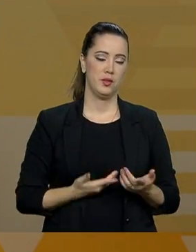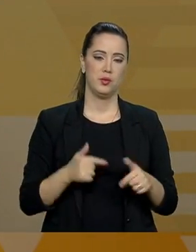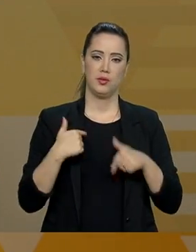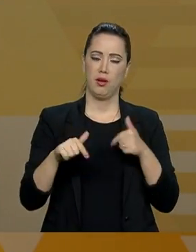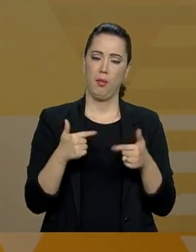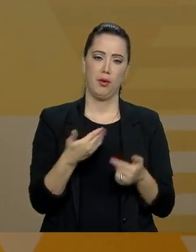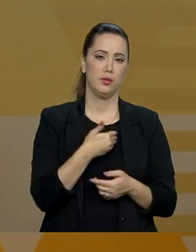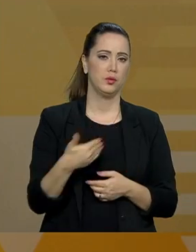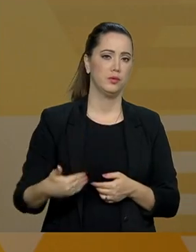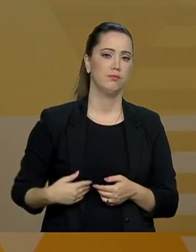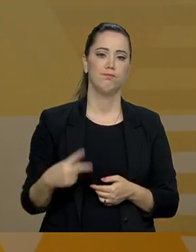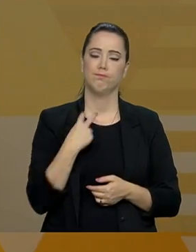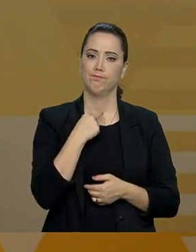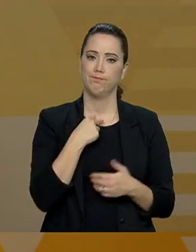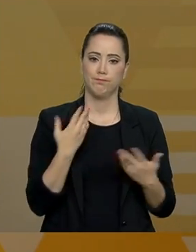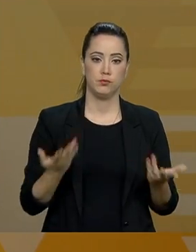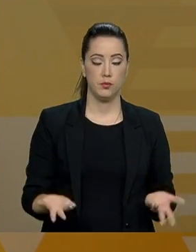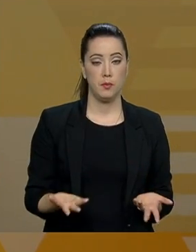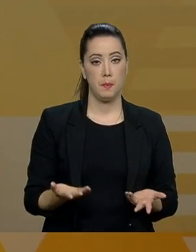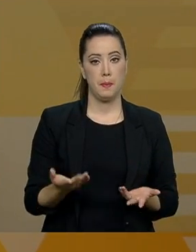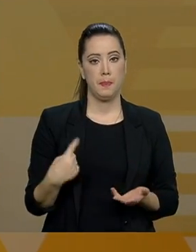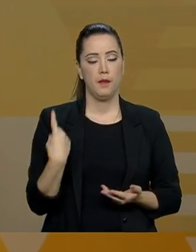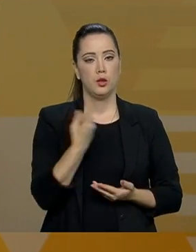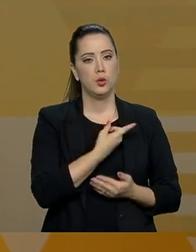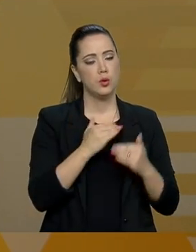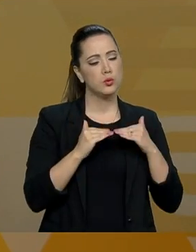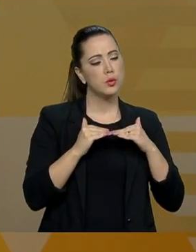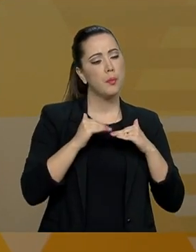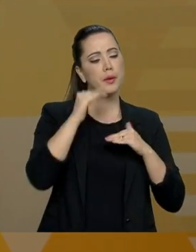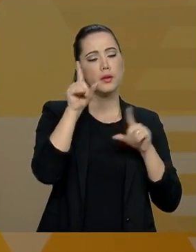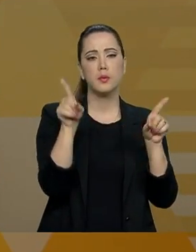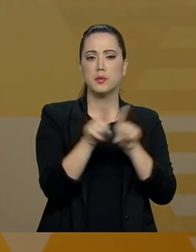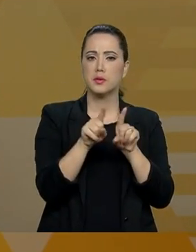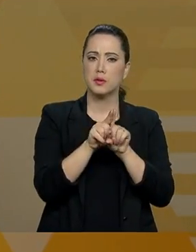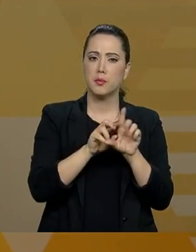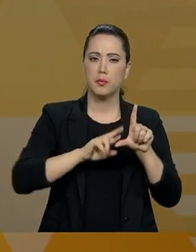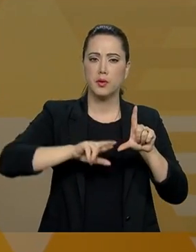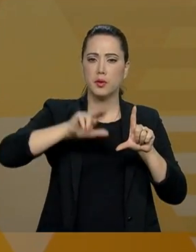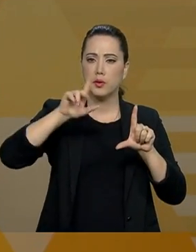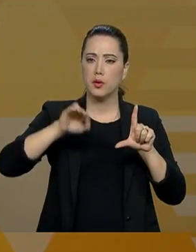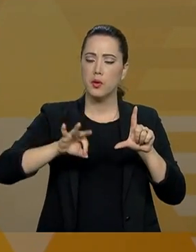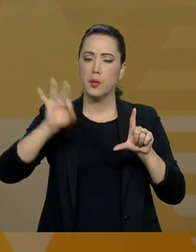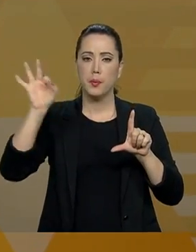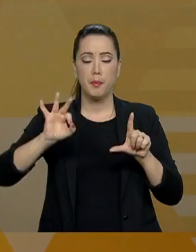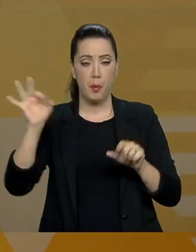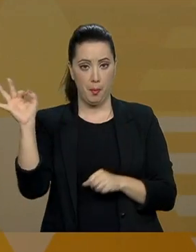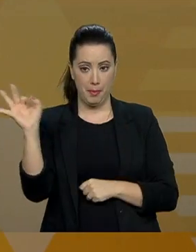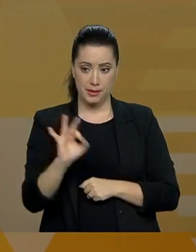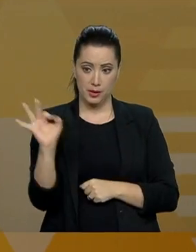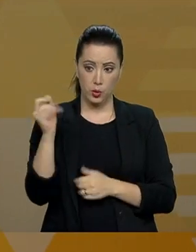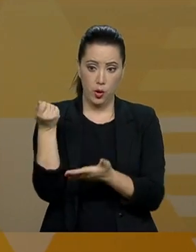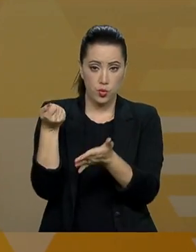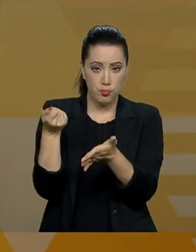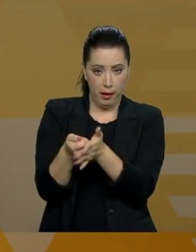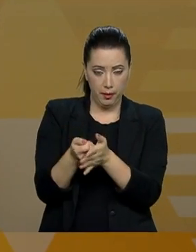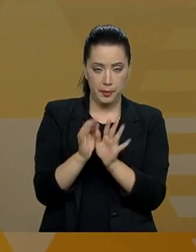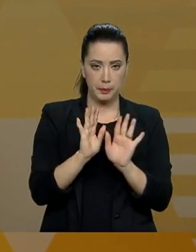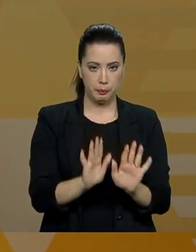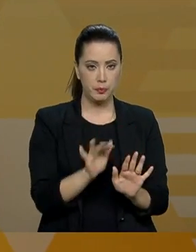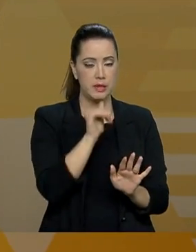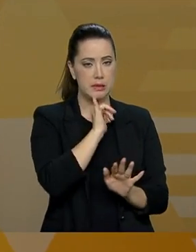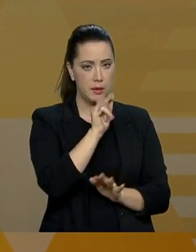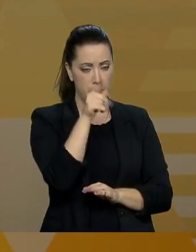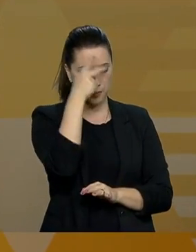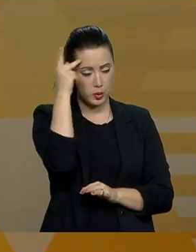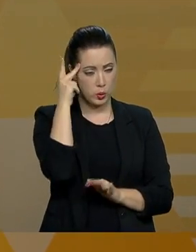a poupança pública brasileira. Nós aumentamos também as alíquotas de forma progressiva de contribuição. Então, quem está na base